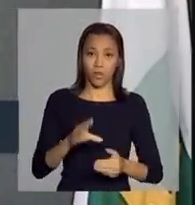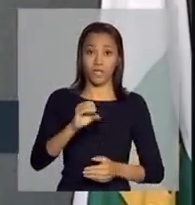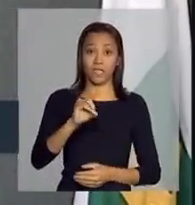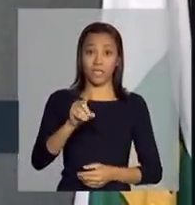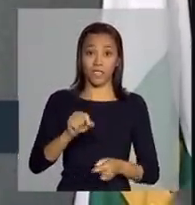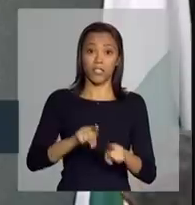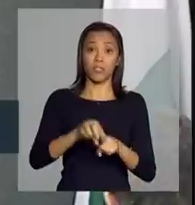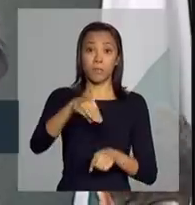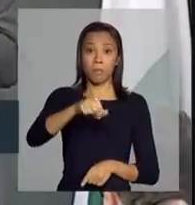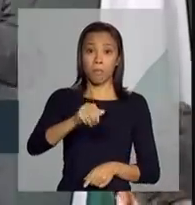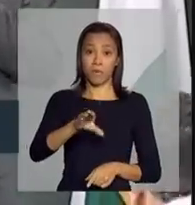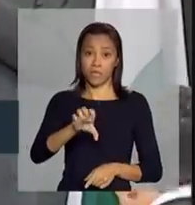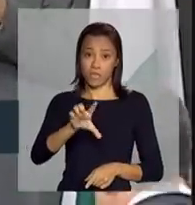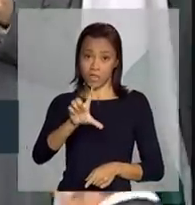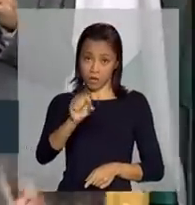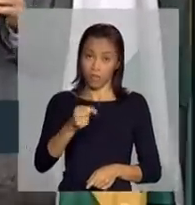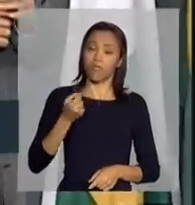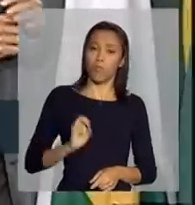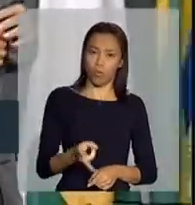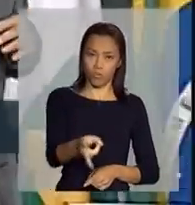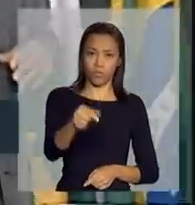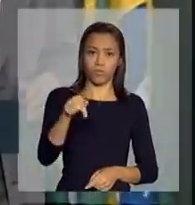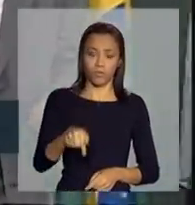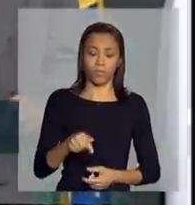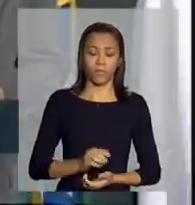e Marcelo, para nós darmos continuidade.